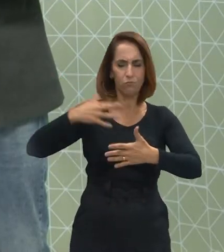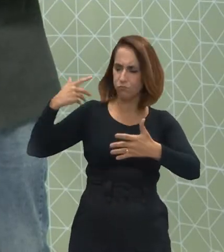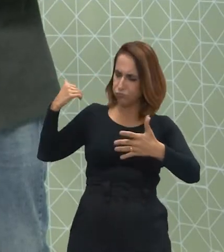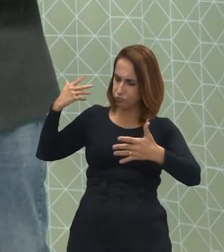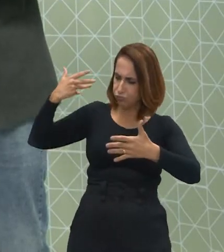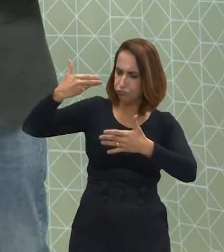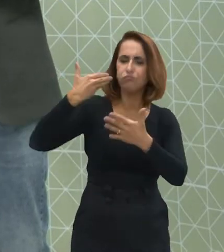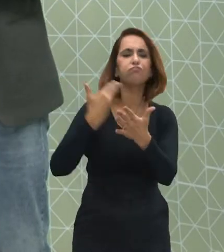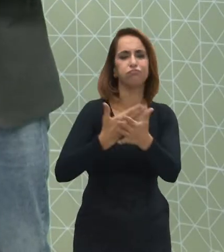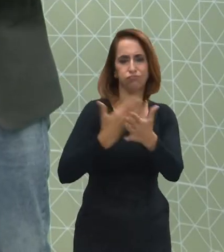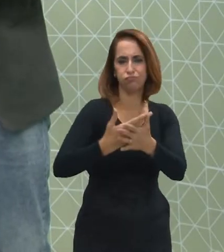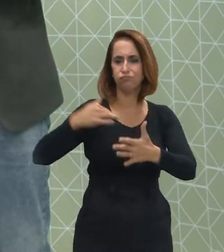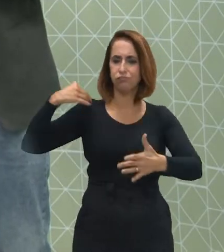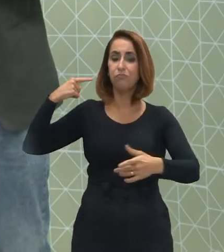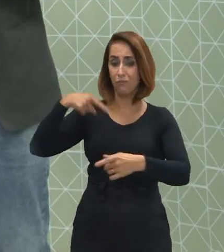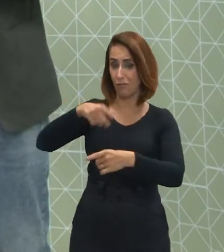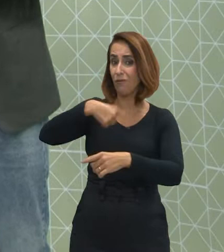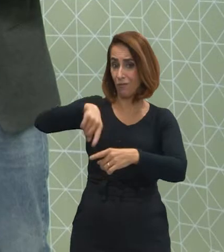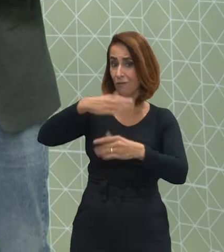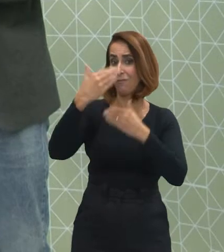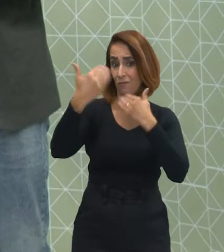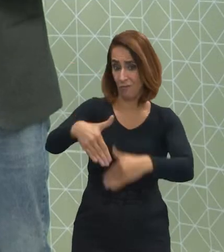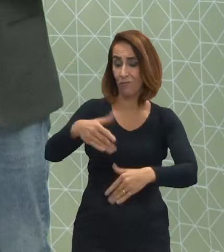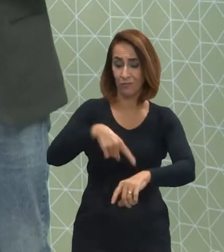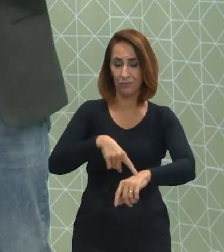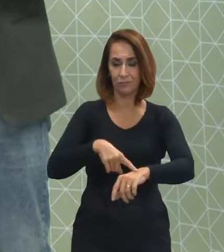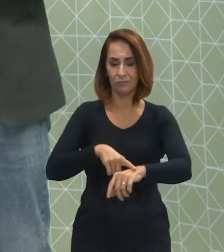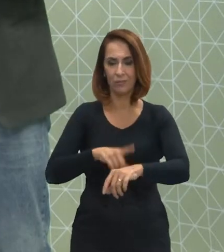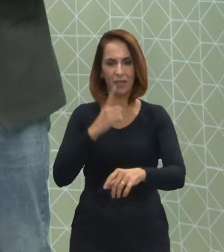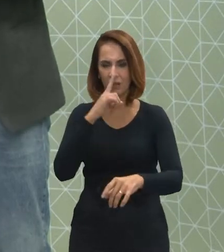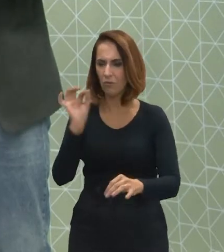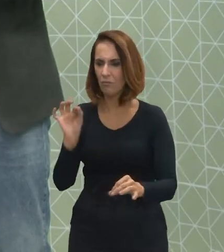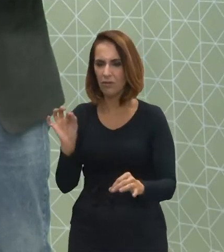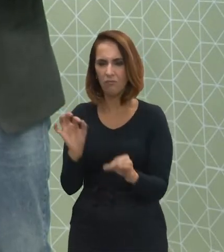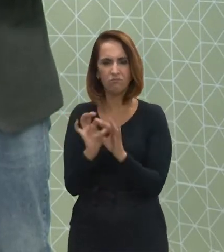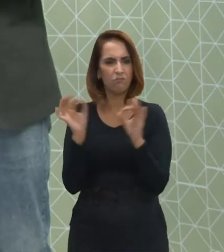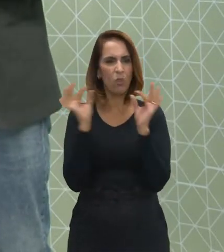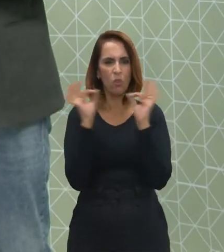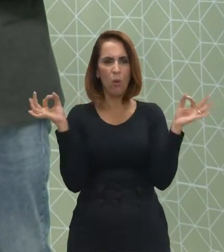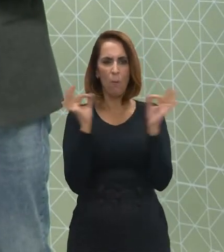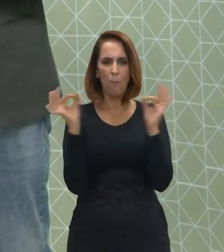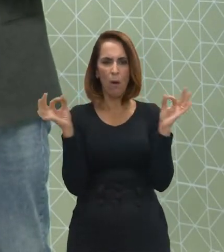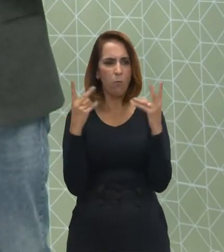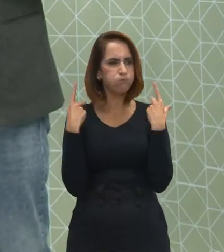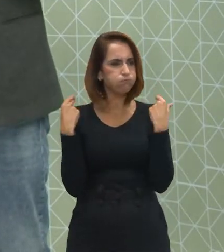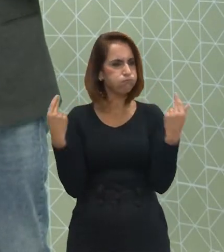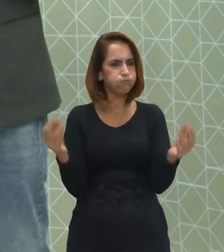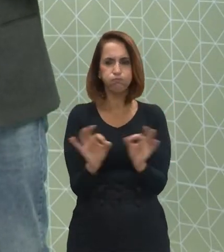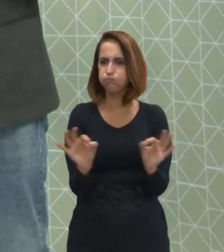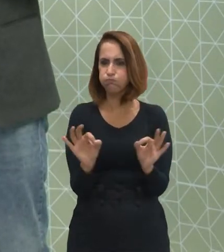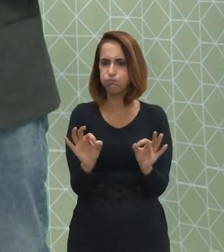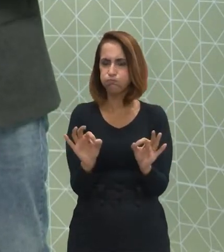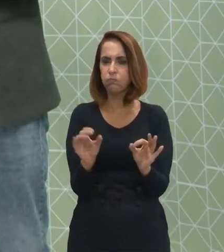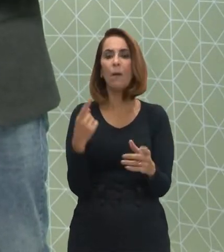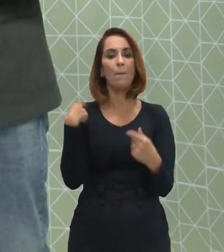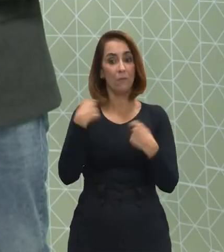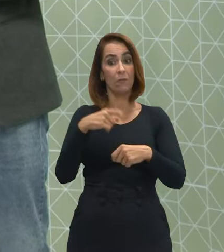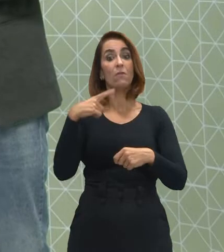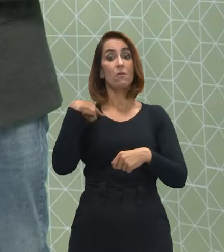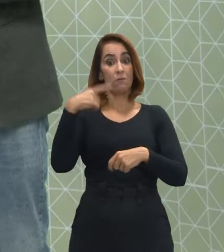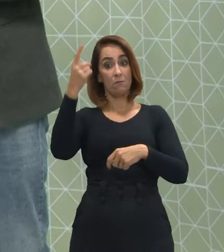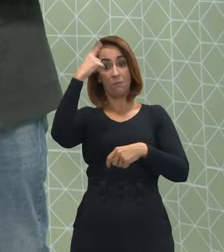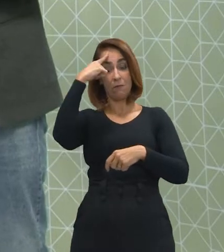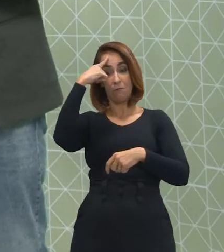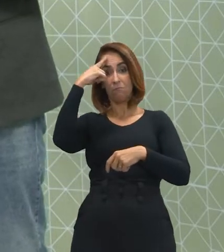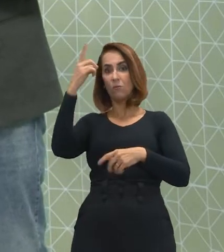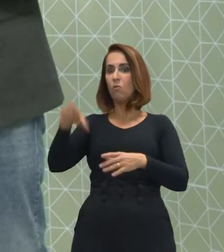bastante subsídio para, hora da prova, ele não cair no senso comum, tá? Ter informações científicas, que é